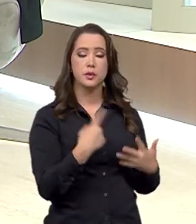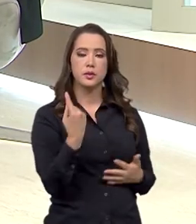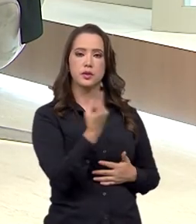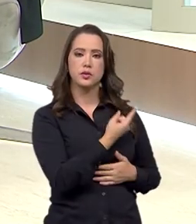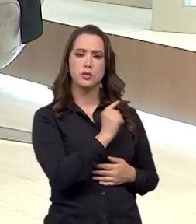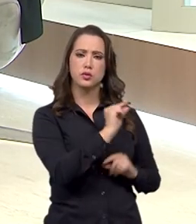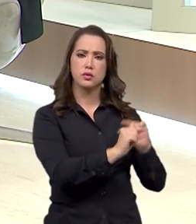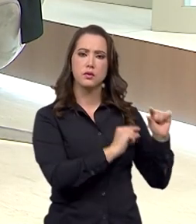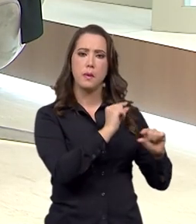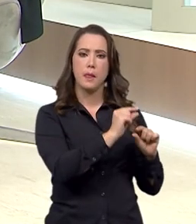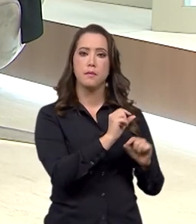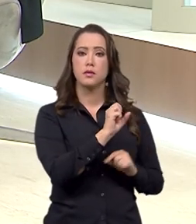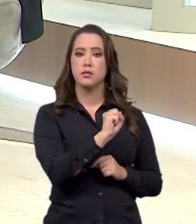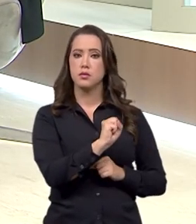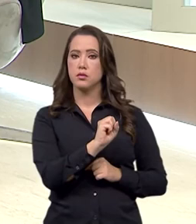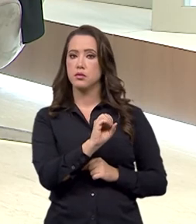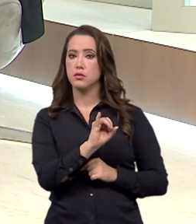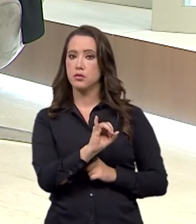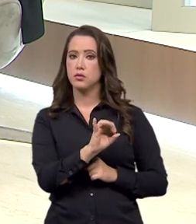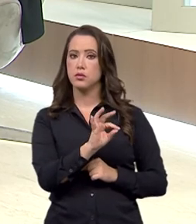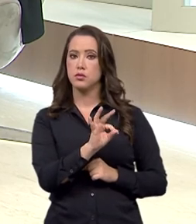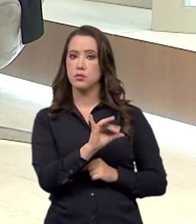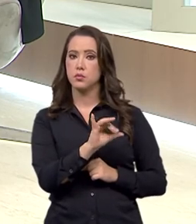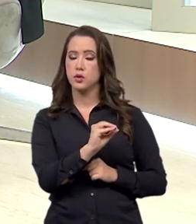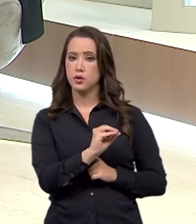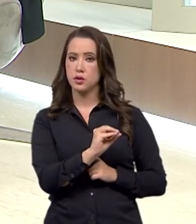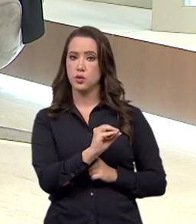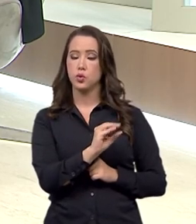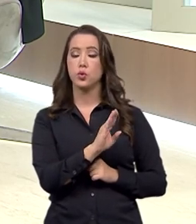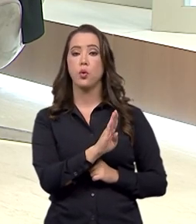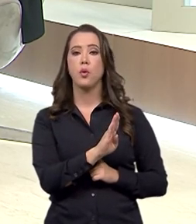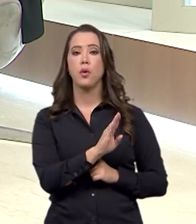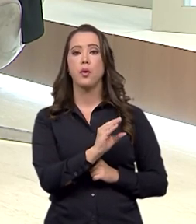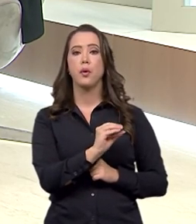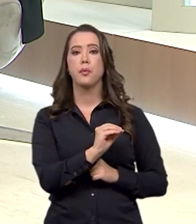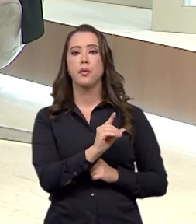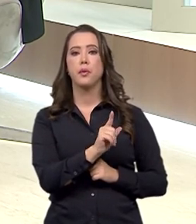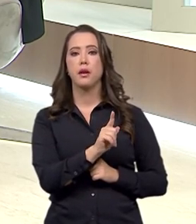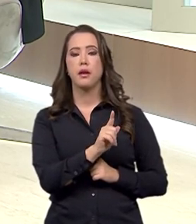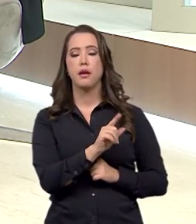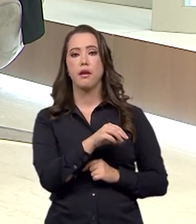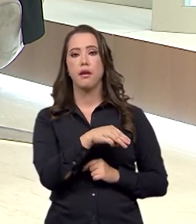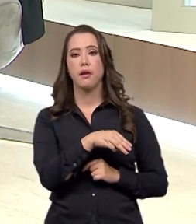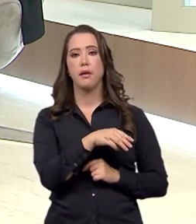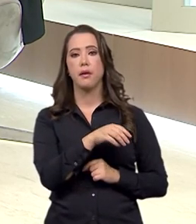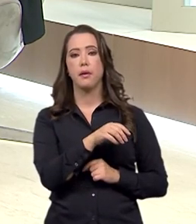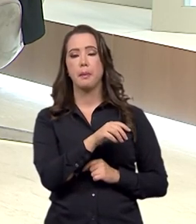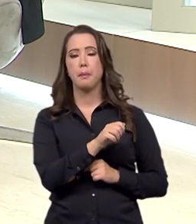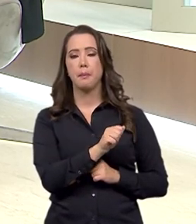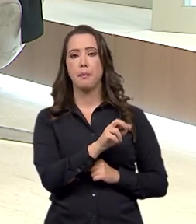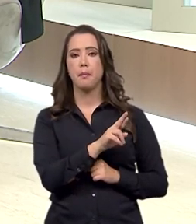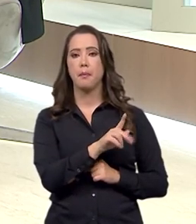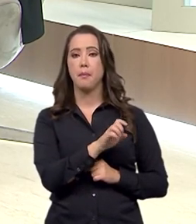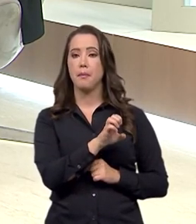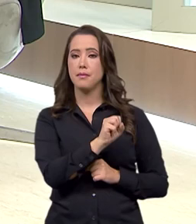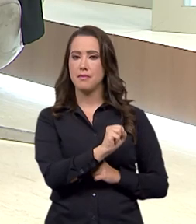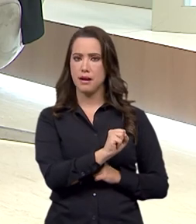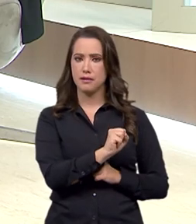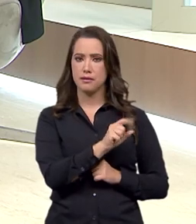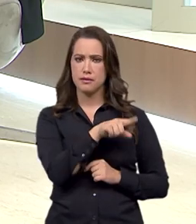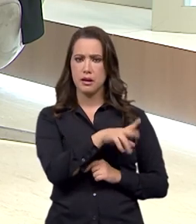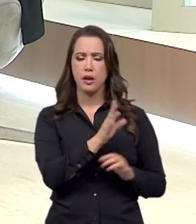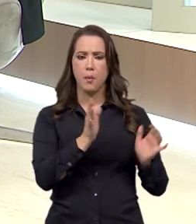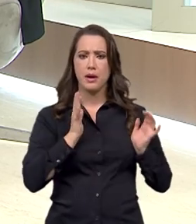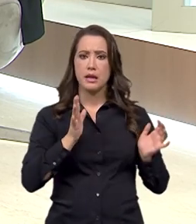pouquinho sobre o sítio Burle Marx, ali no Rio de Janeiro. Aí já é um caso de um patrimônio mundial da Unesco. Então, também